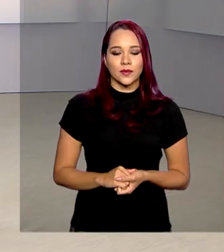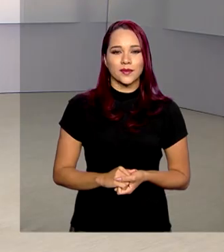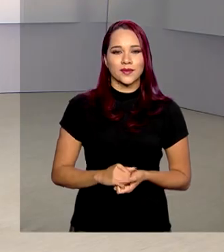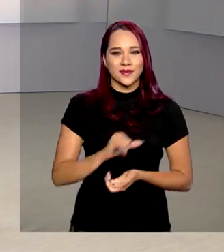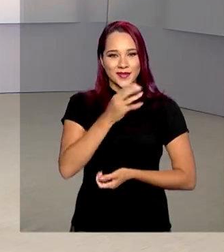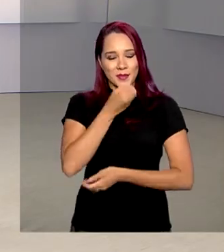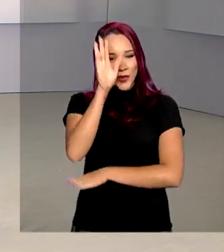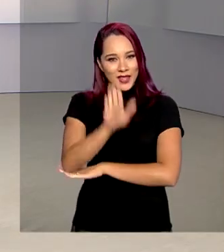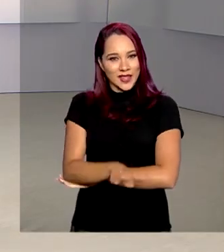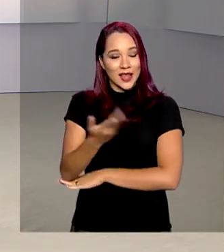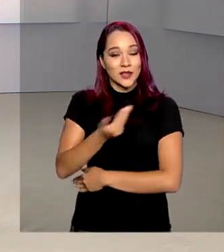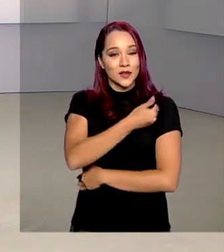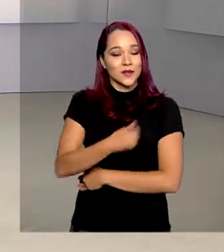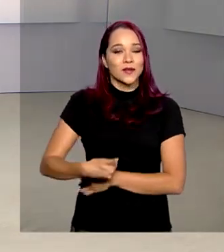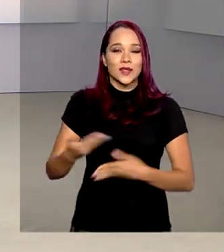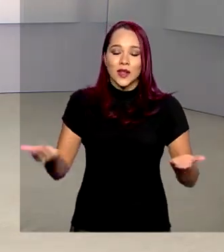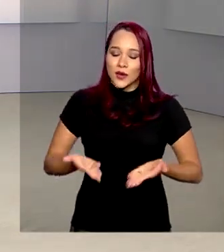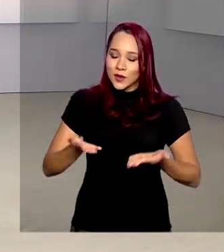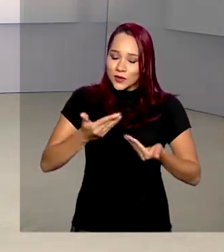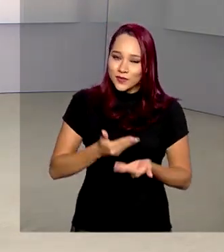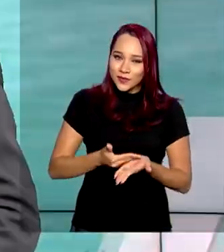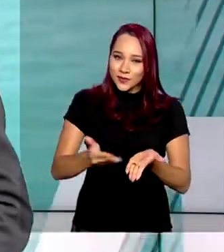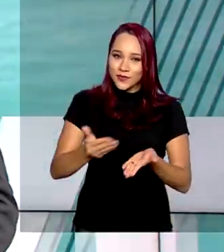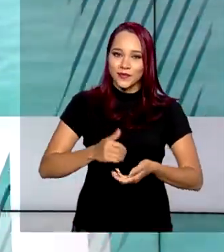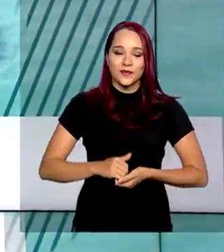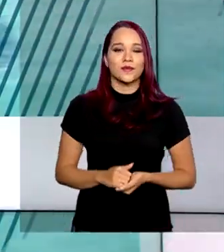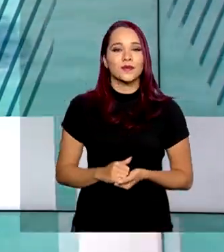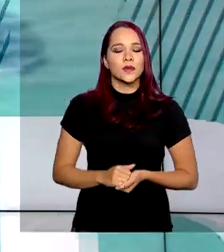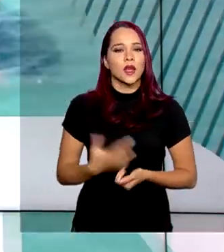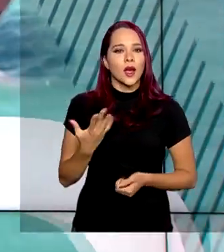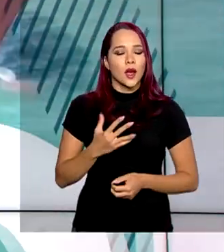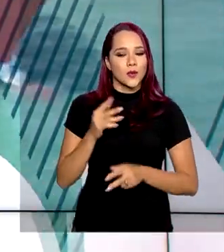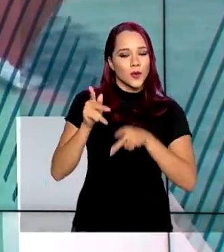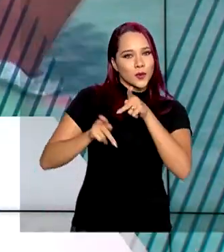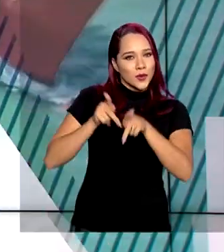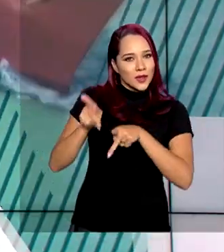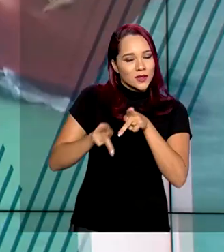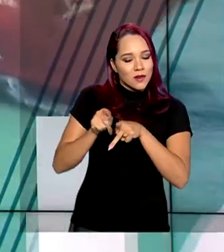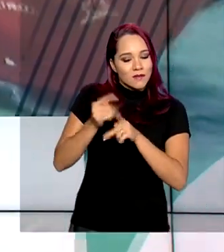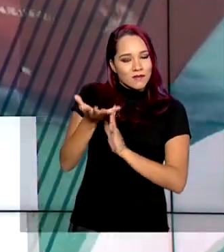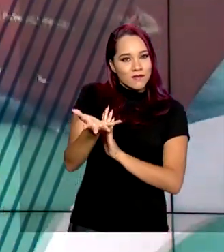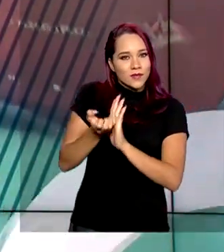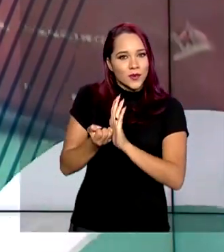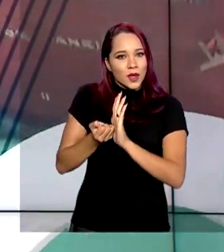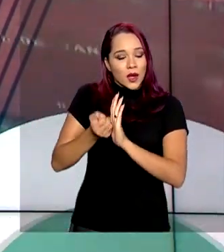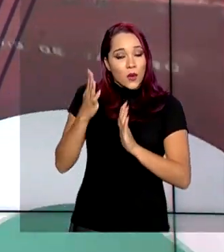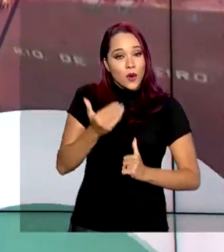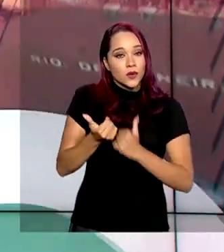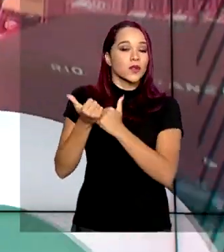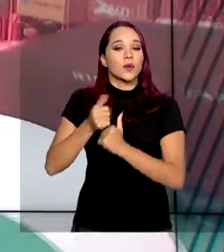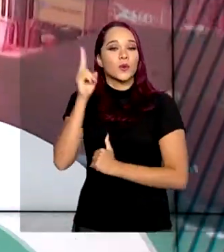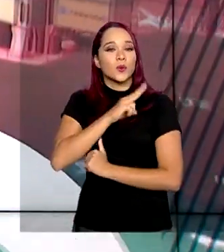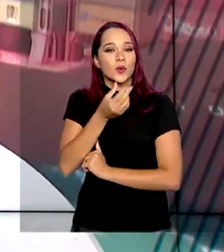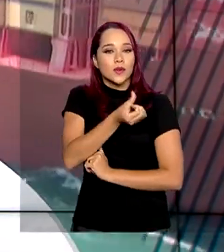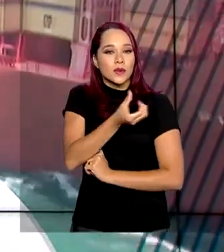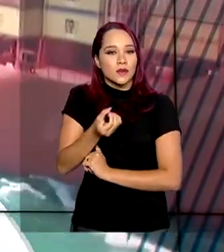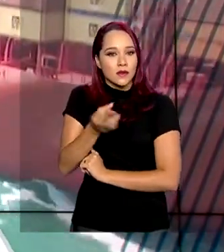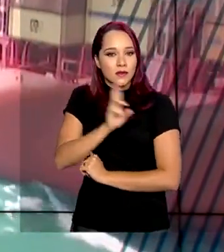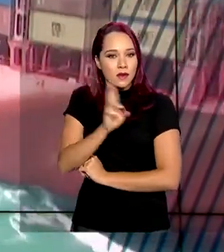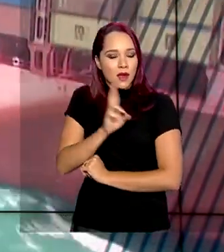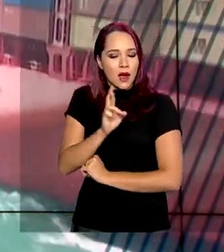Olá, boa tarde. O governo agora já está no ar. A população beneficiada pelo auxílio emergencial de R 600